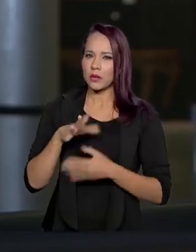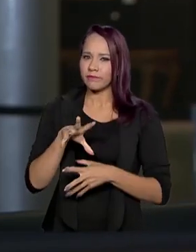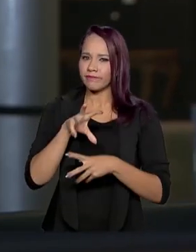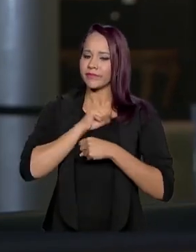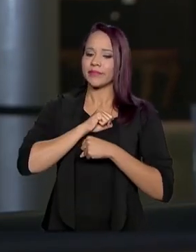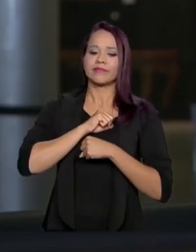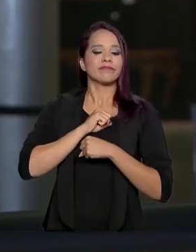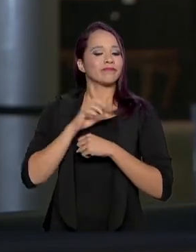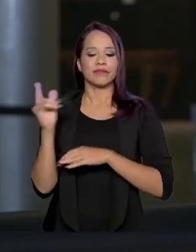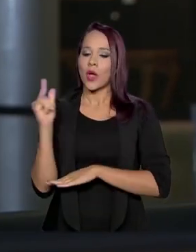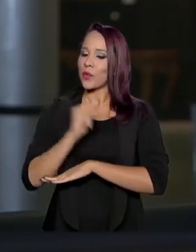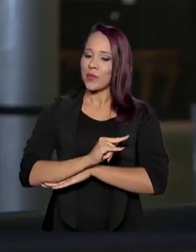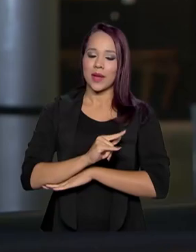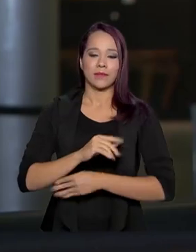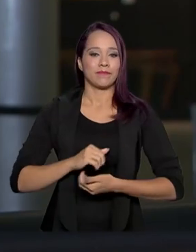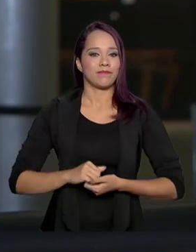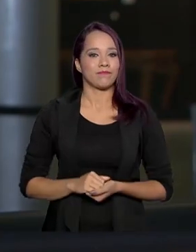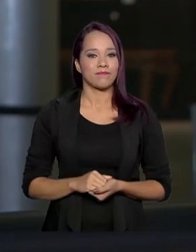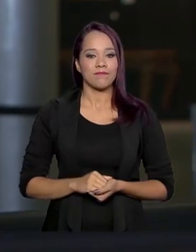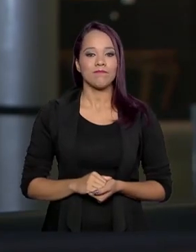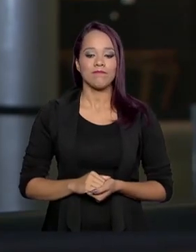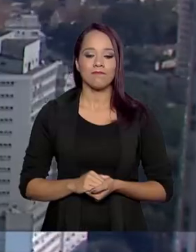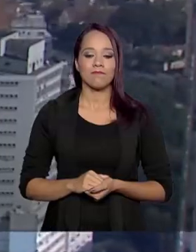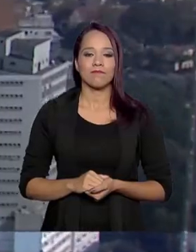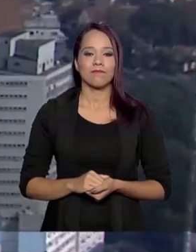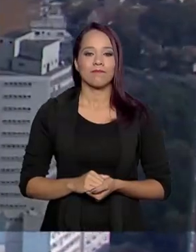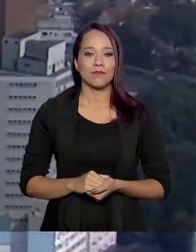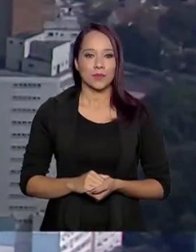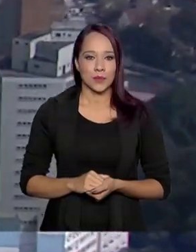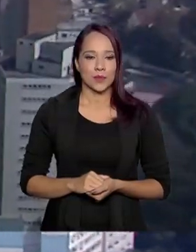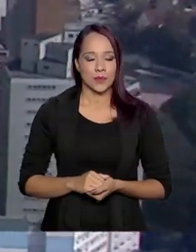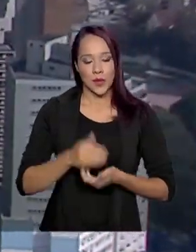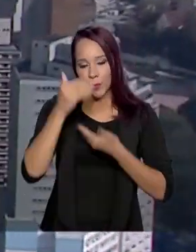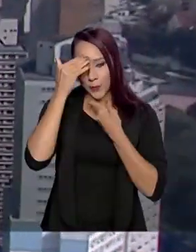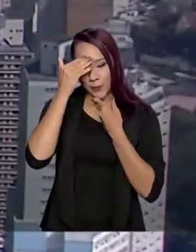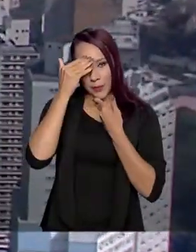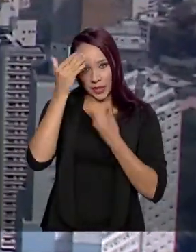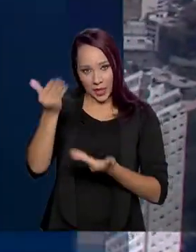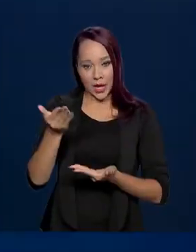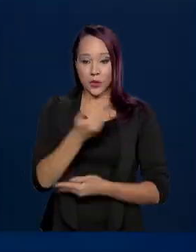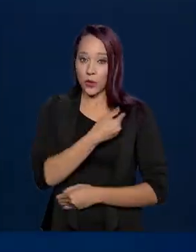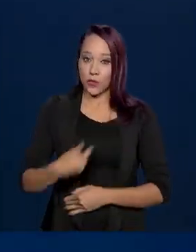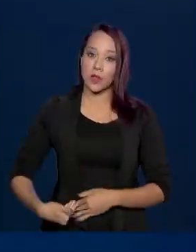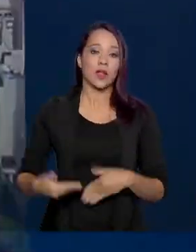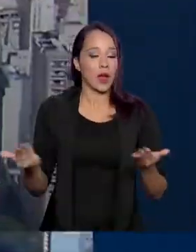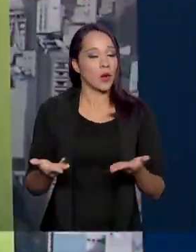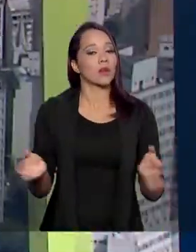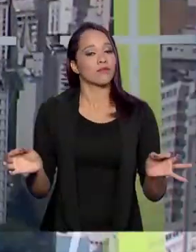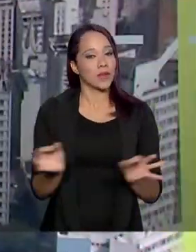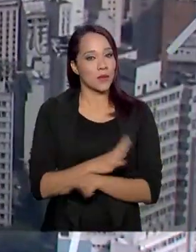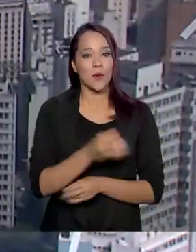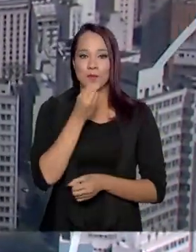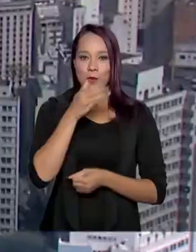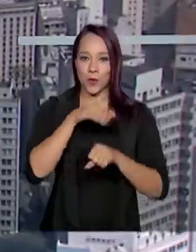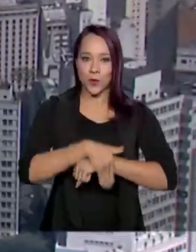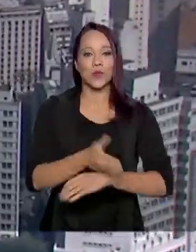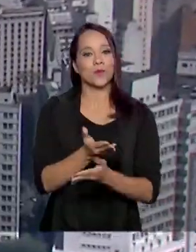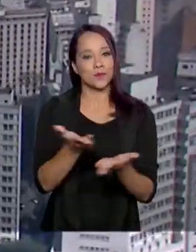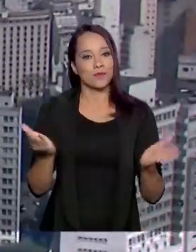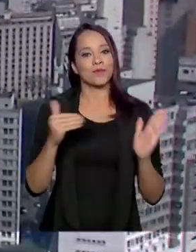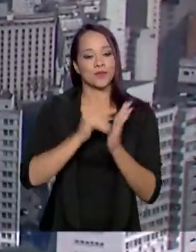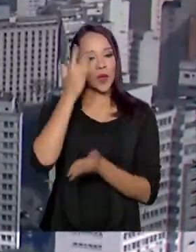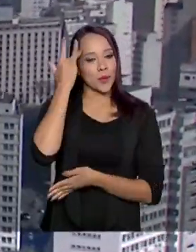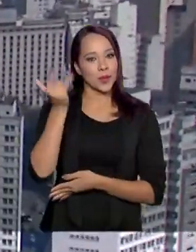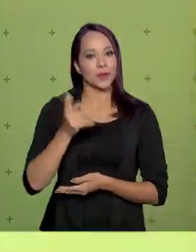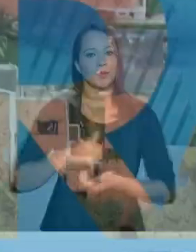não embarca. Agora volto com você, Carol. Obrigada, Dani. O governo agora fica por aqui. Boa noite para você e